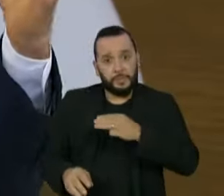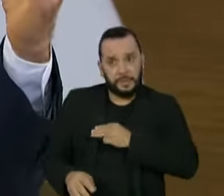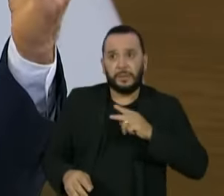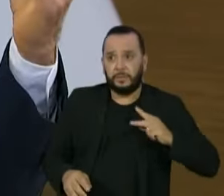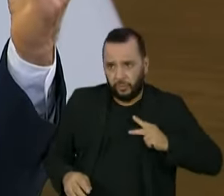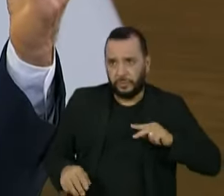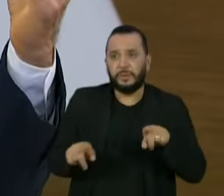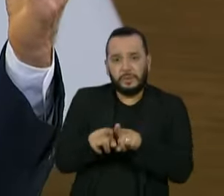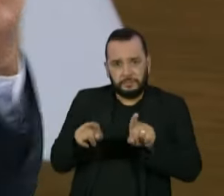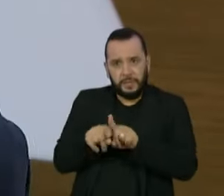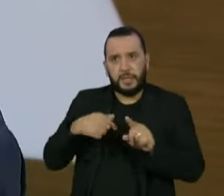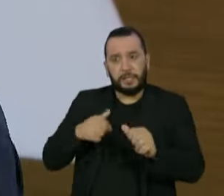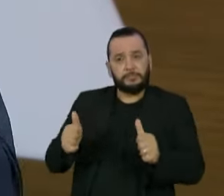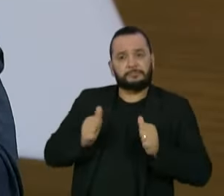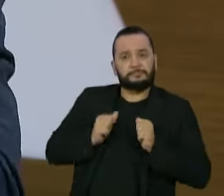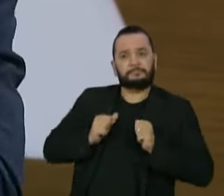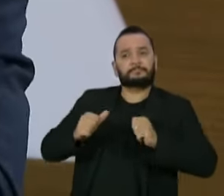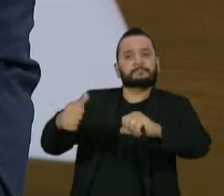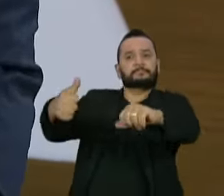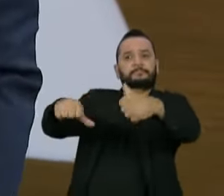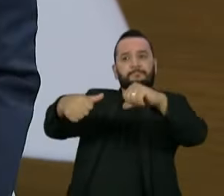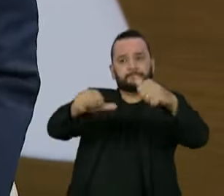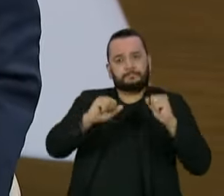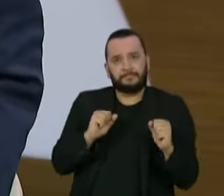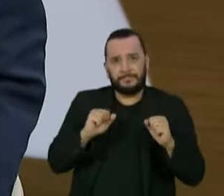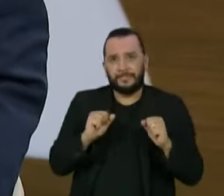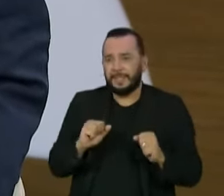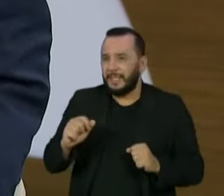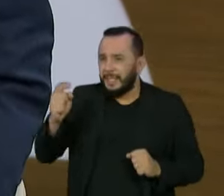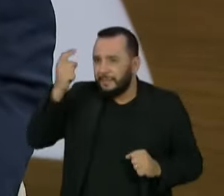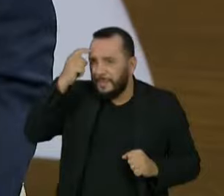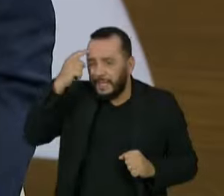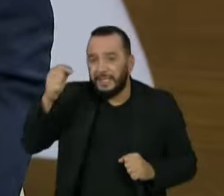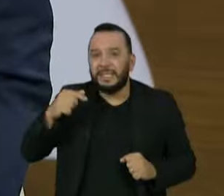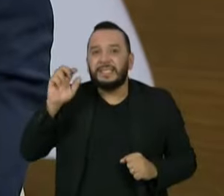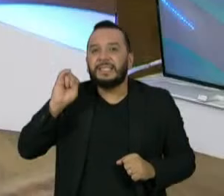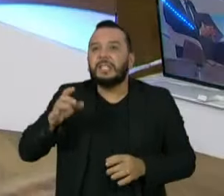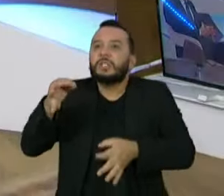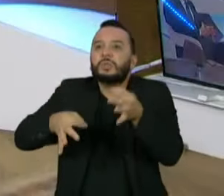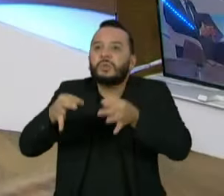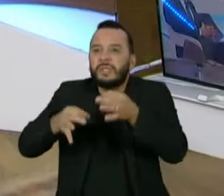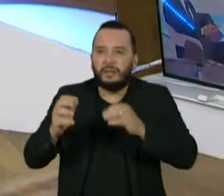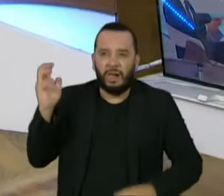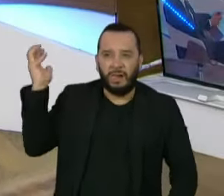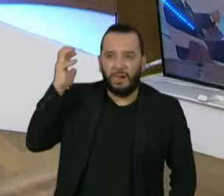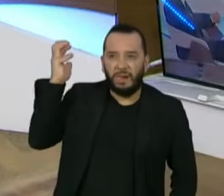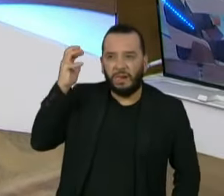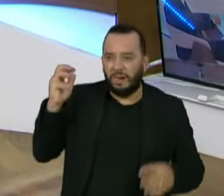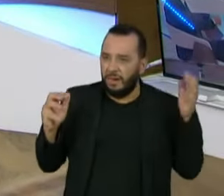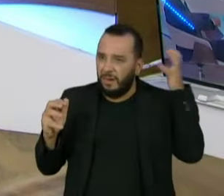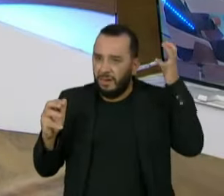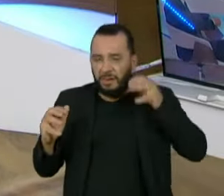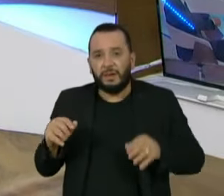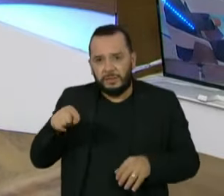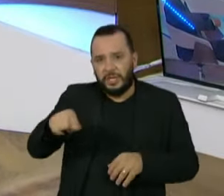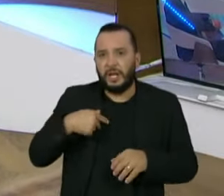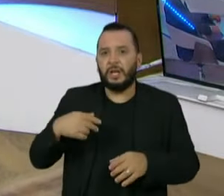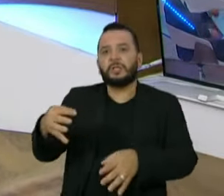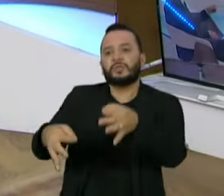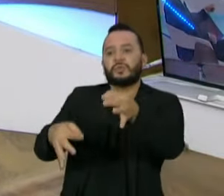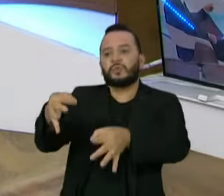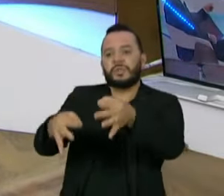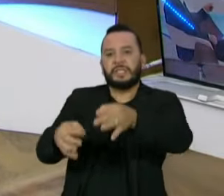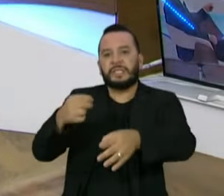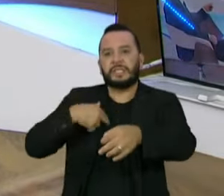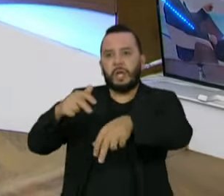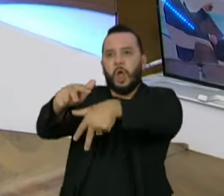defesa. Quem aqui queria ser julgado por um juiz parcial? Porque hoje, sobre o discurso de